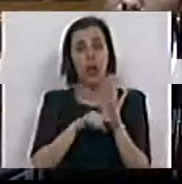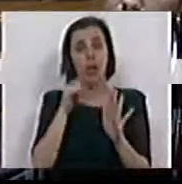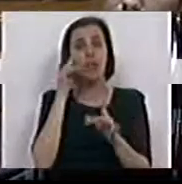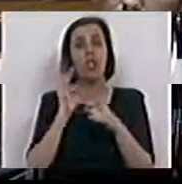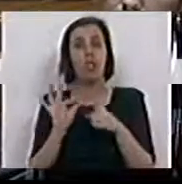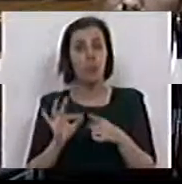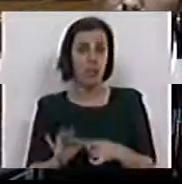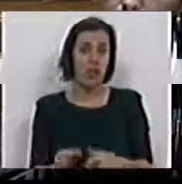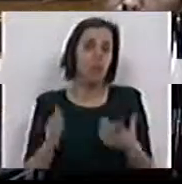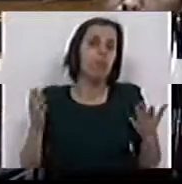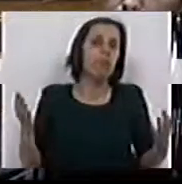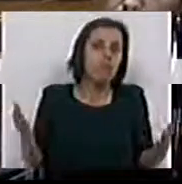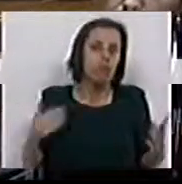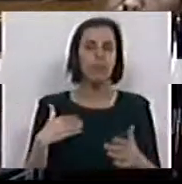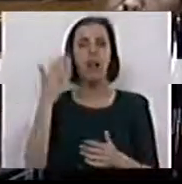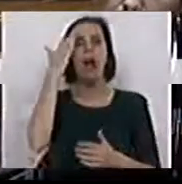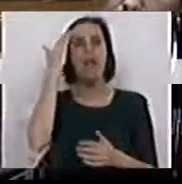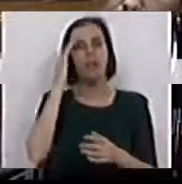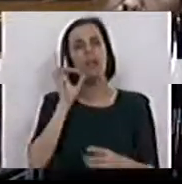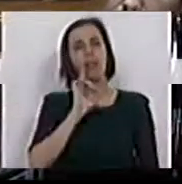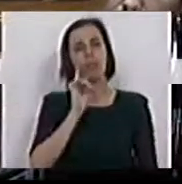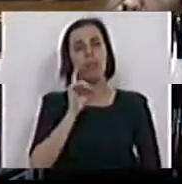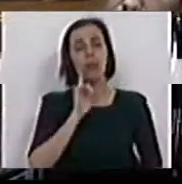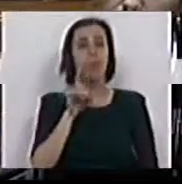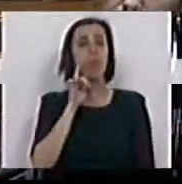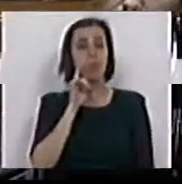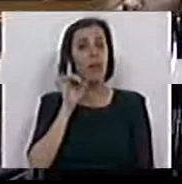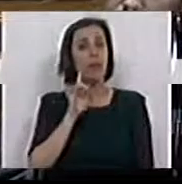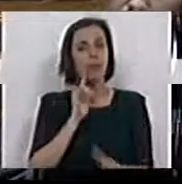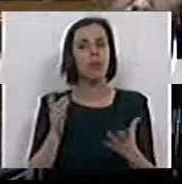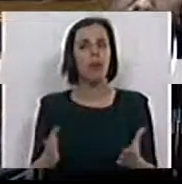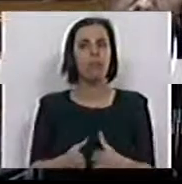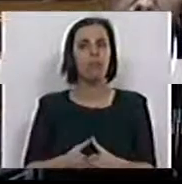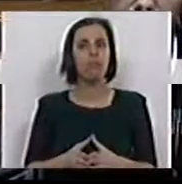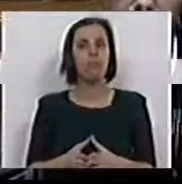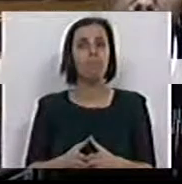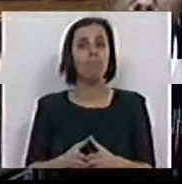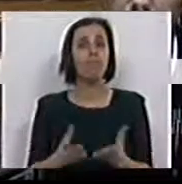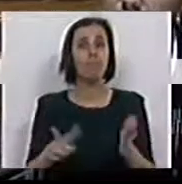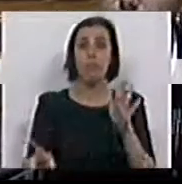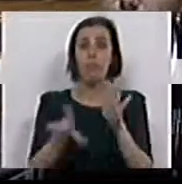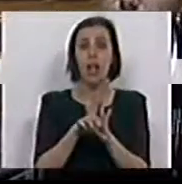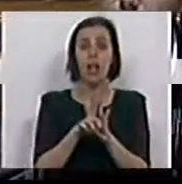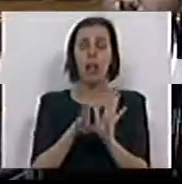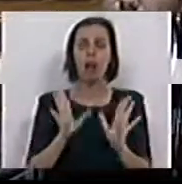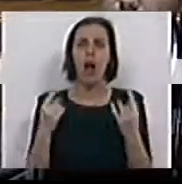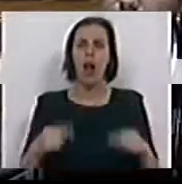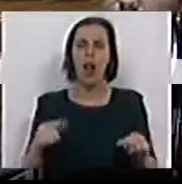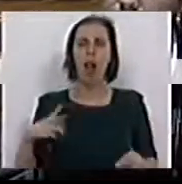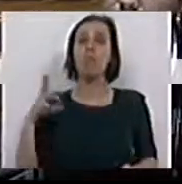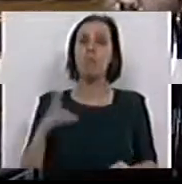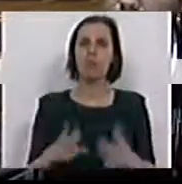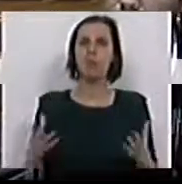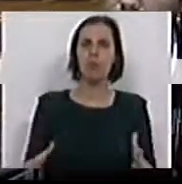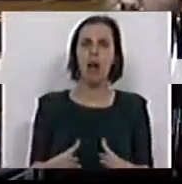específicas. E, portanto, achamos que interessa a calcular a legislação que já existe em